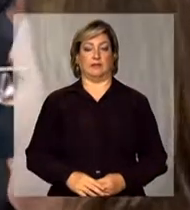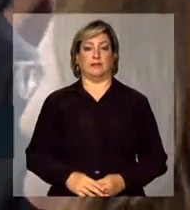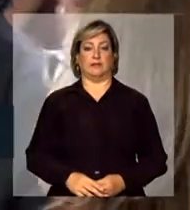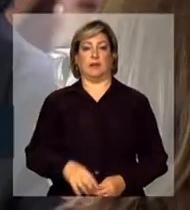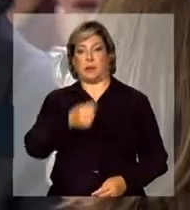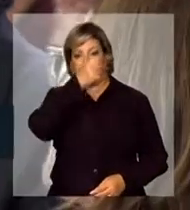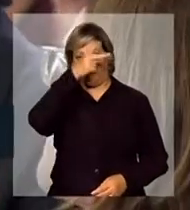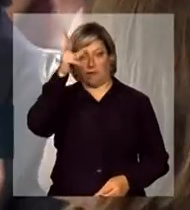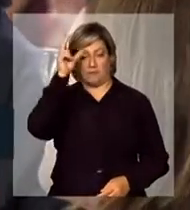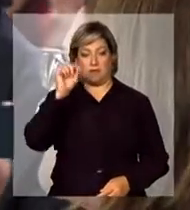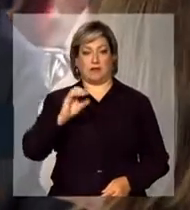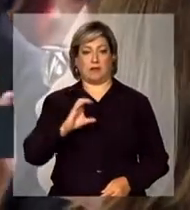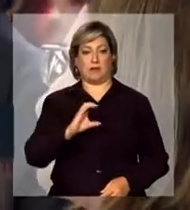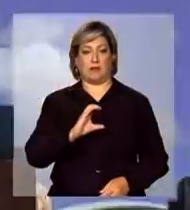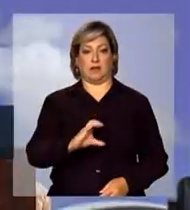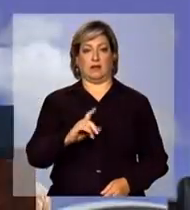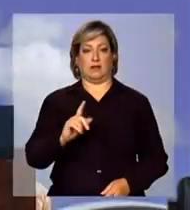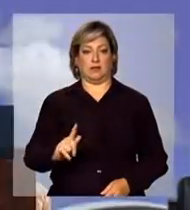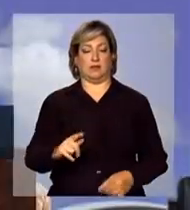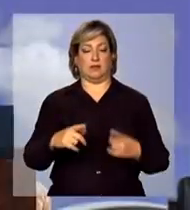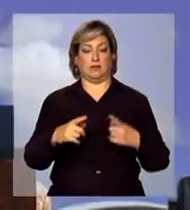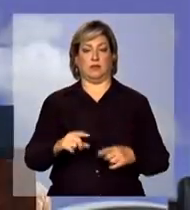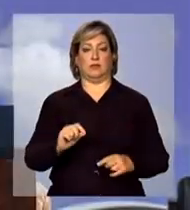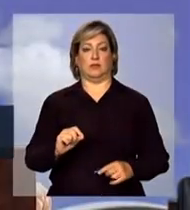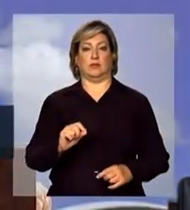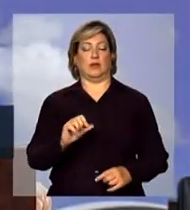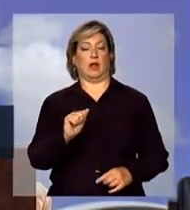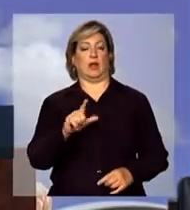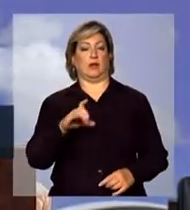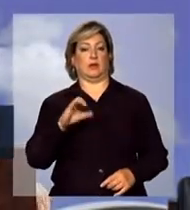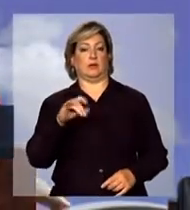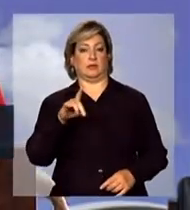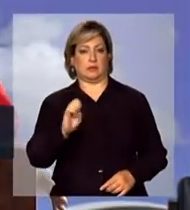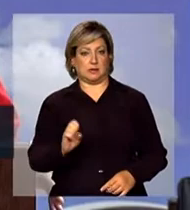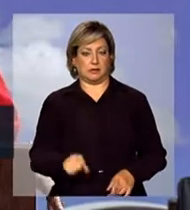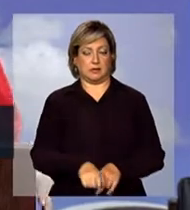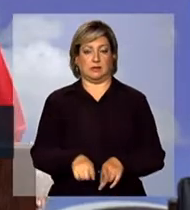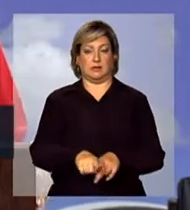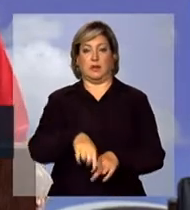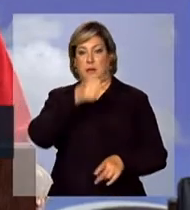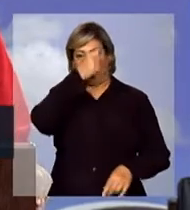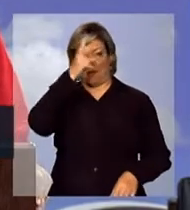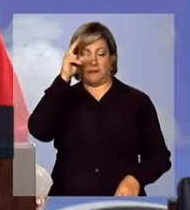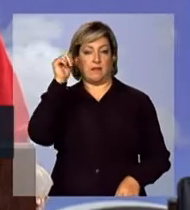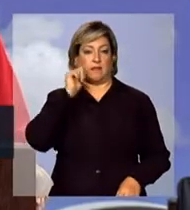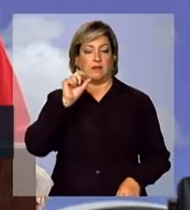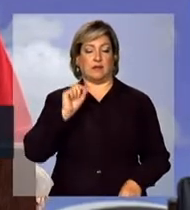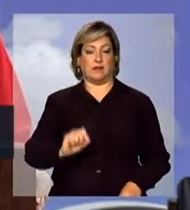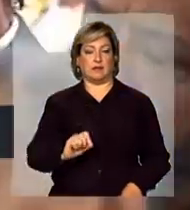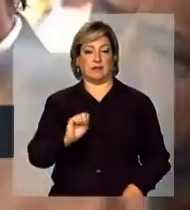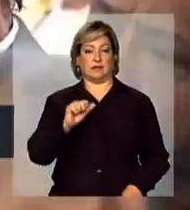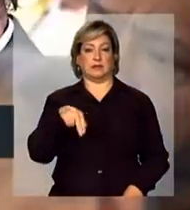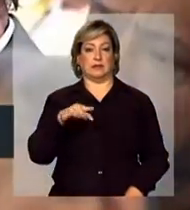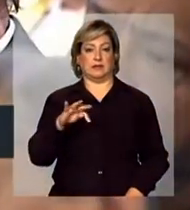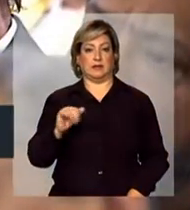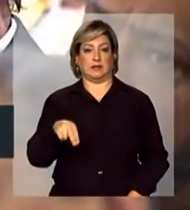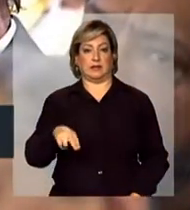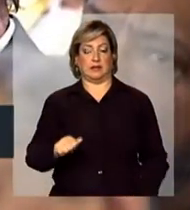Prefeito de Campo Grande, Alcides Bernal. Prefeita de Santana do Livramento,